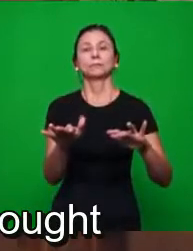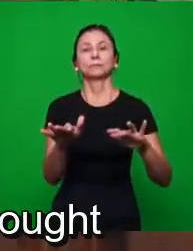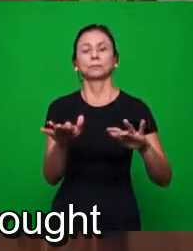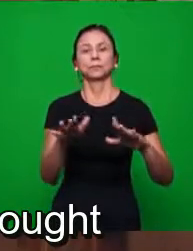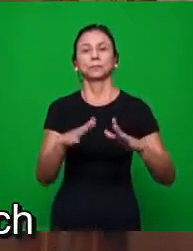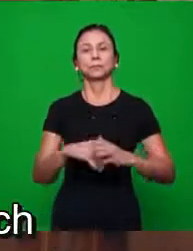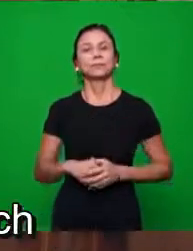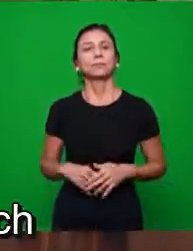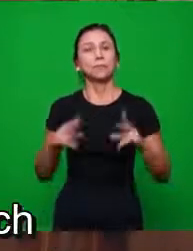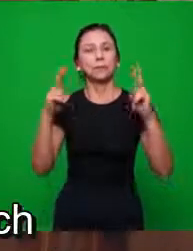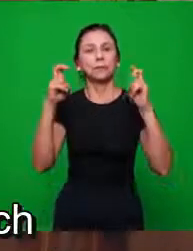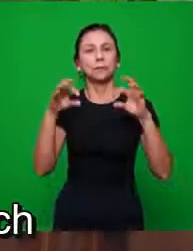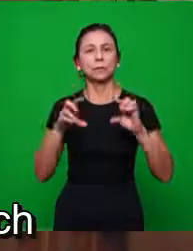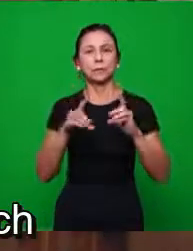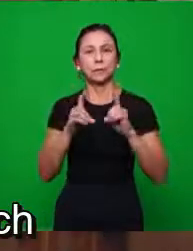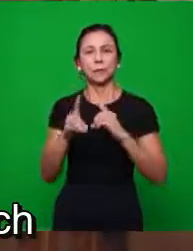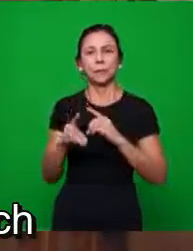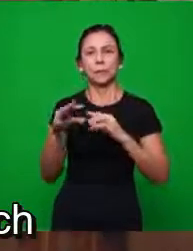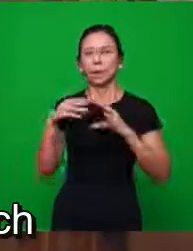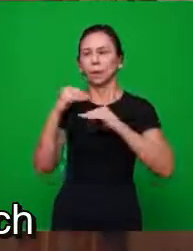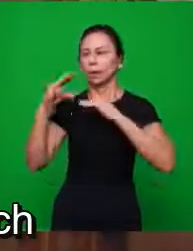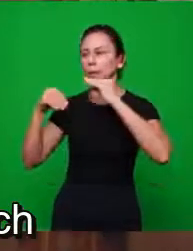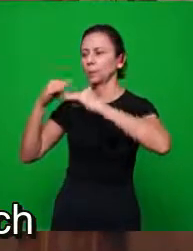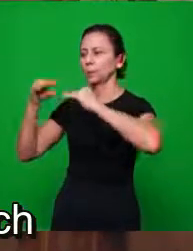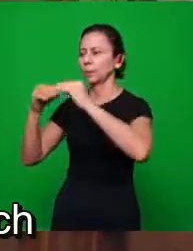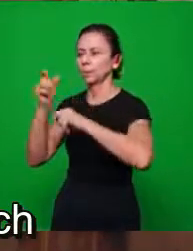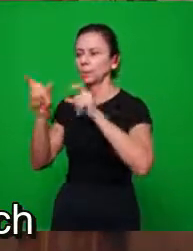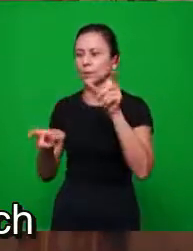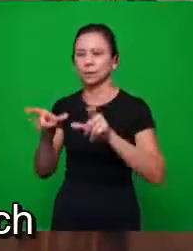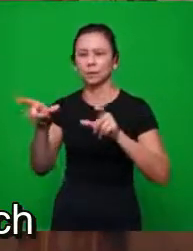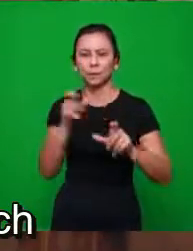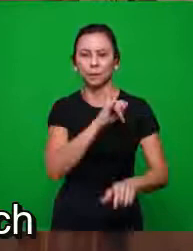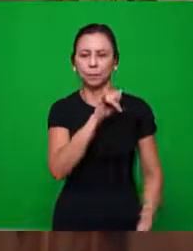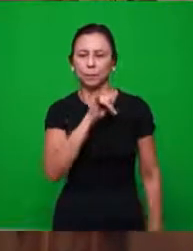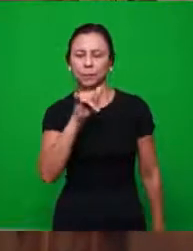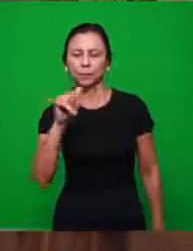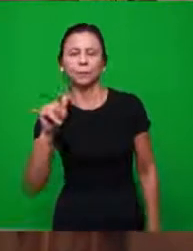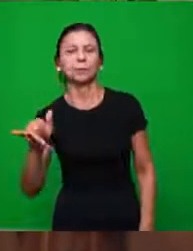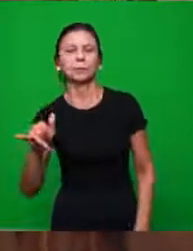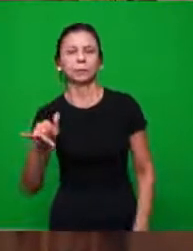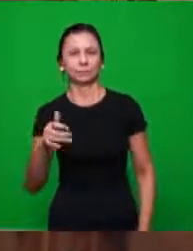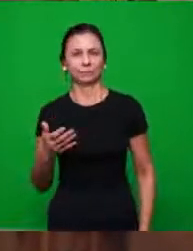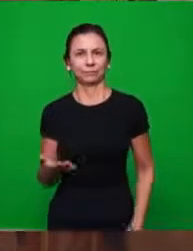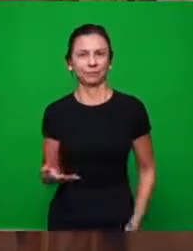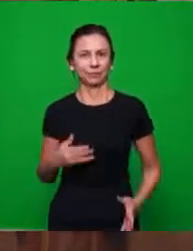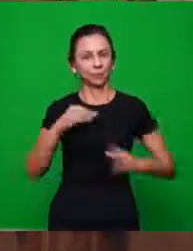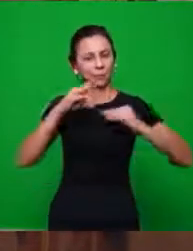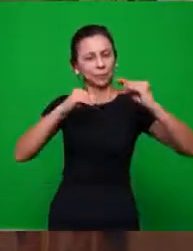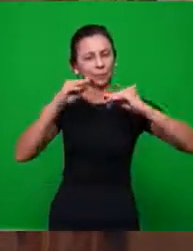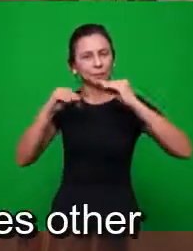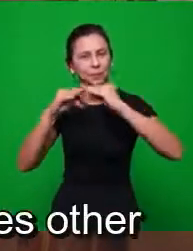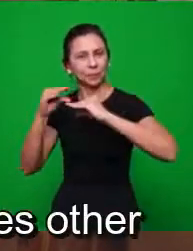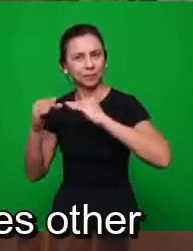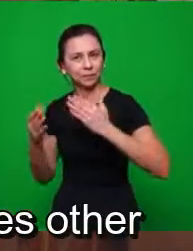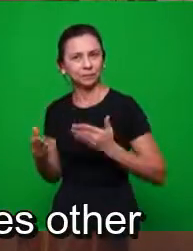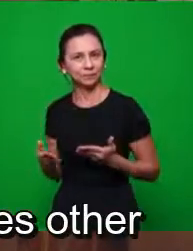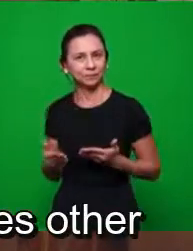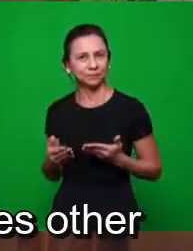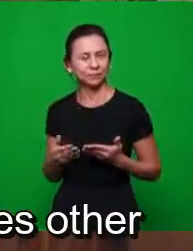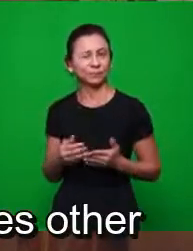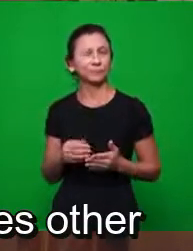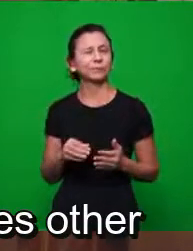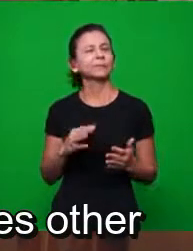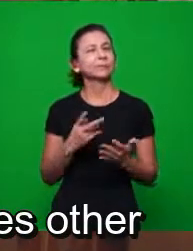doutrinário é trazido de boca em boca. Então, o testemunho da igreja aqui era da doutrina que estava aqui. Aí, o que é que o